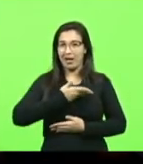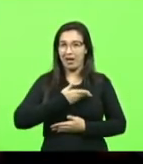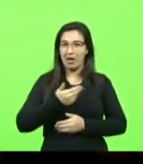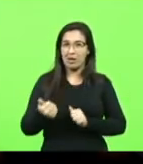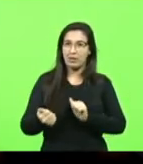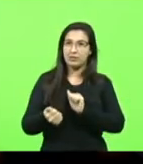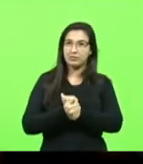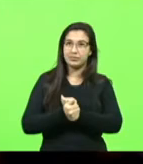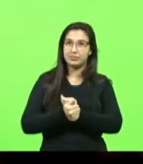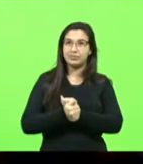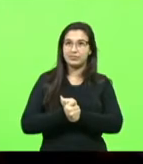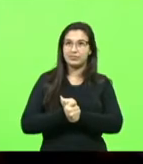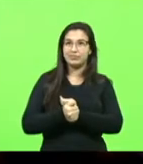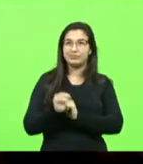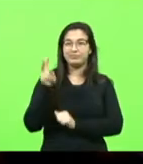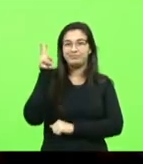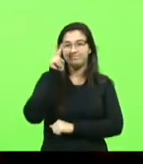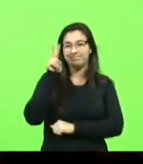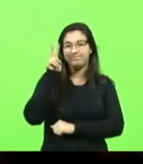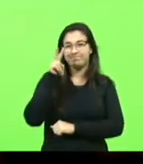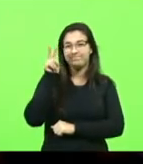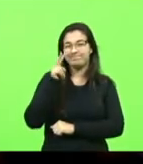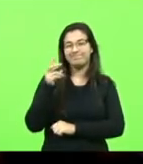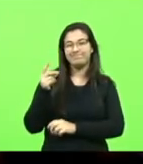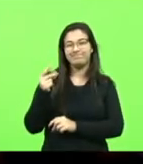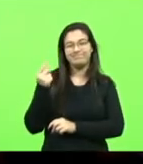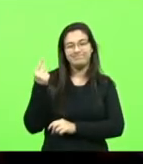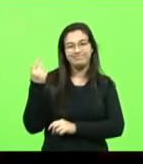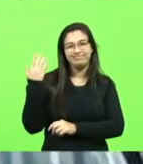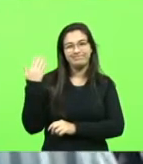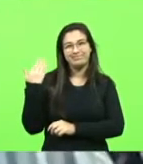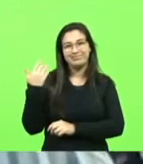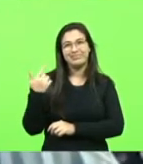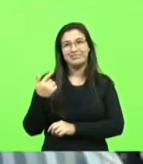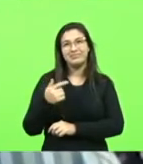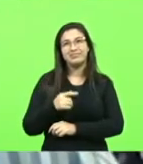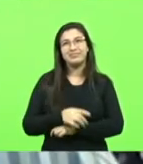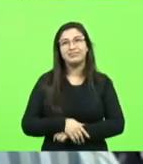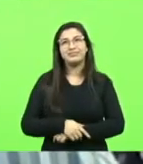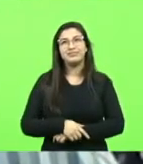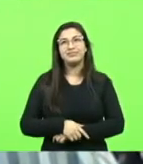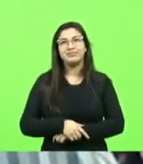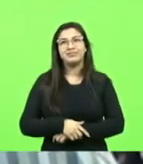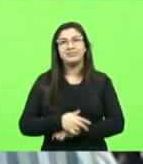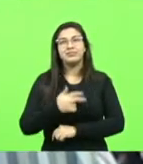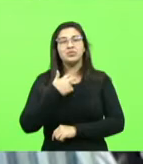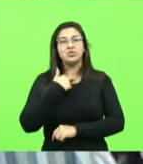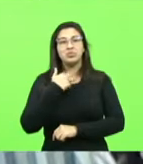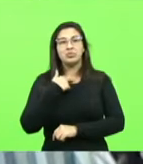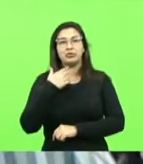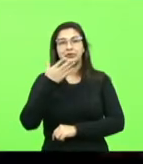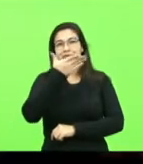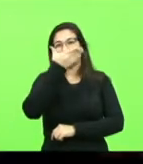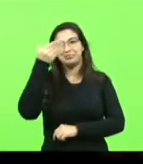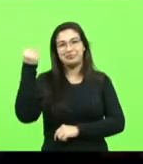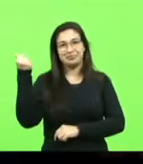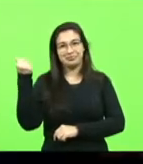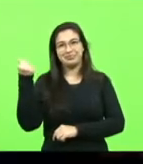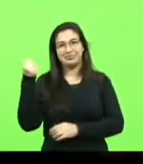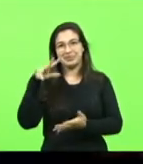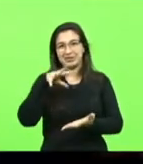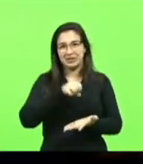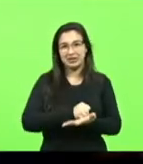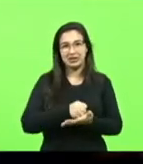companheira de todos os tempos, né, Ada? Eu não podia deixar de fazer esse registro.